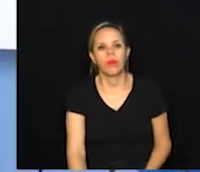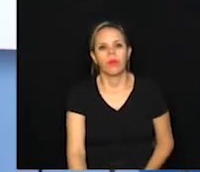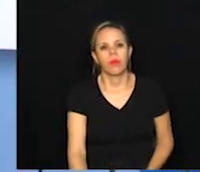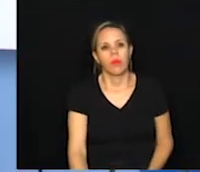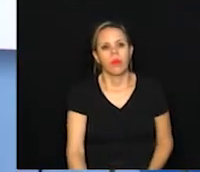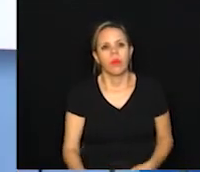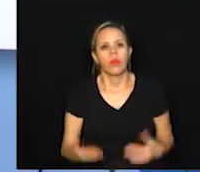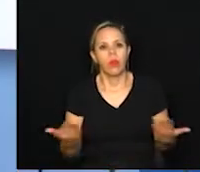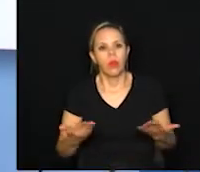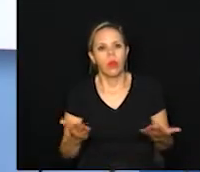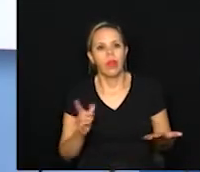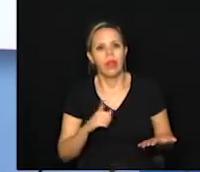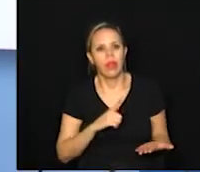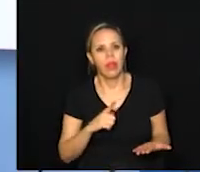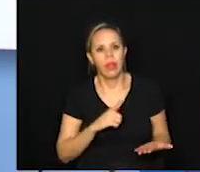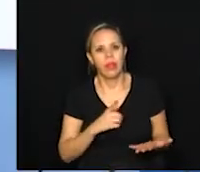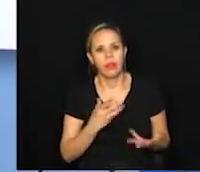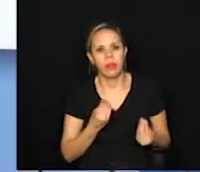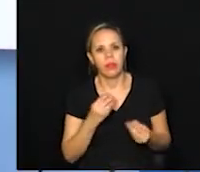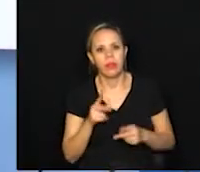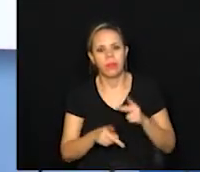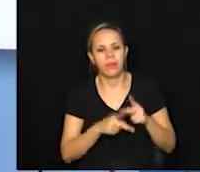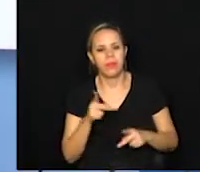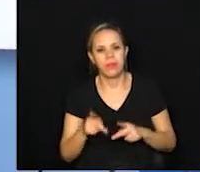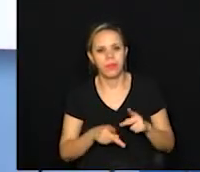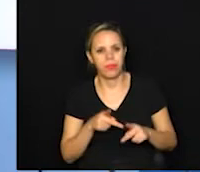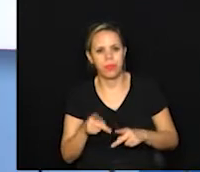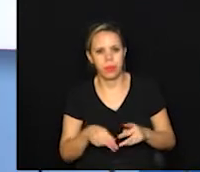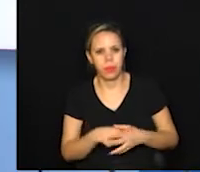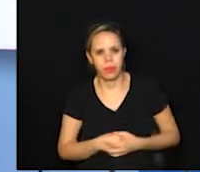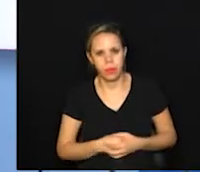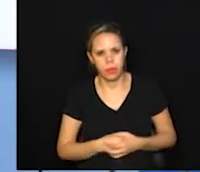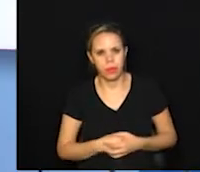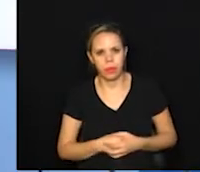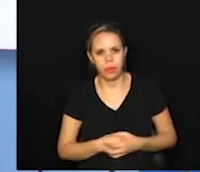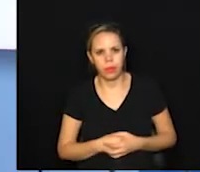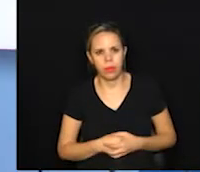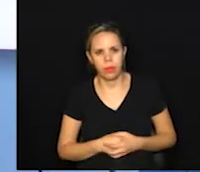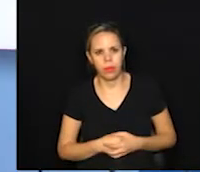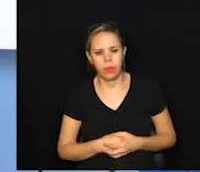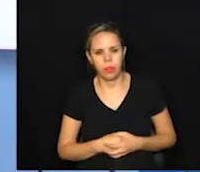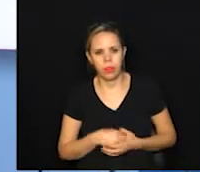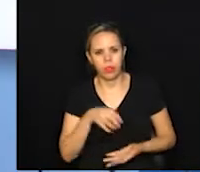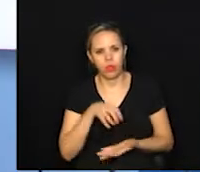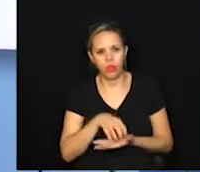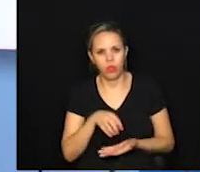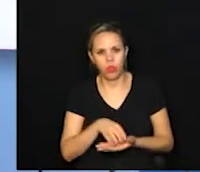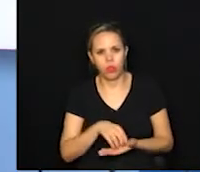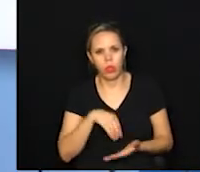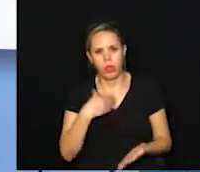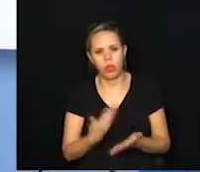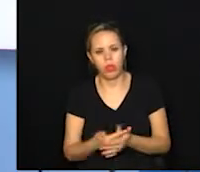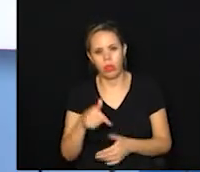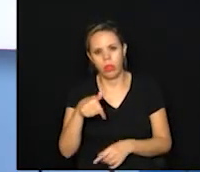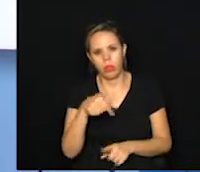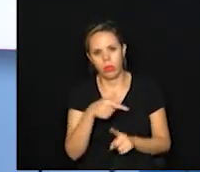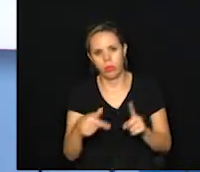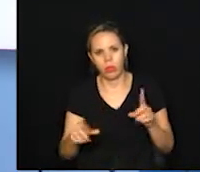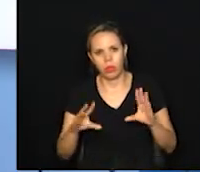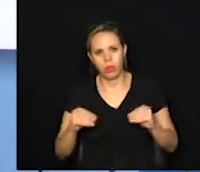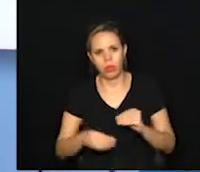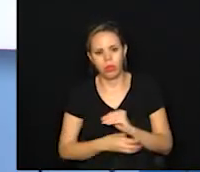E hoje a gente já está tendo um mutirão lá no hemocentro mesmo, até sete e meia da noite.